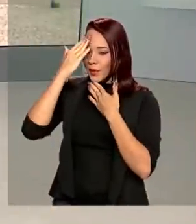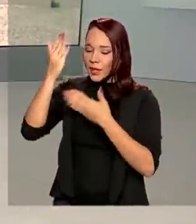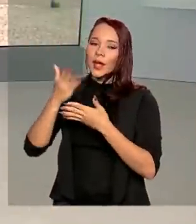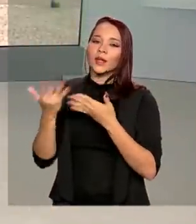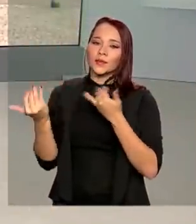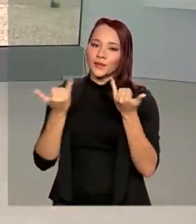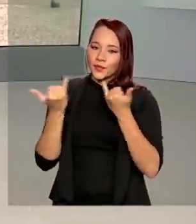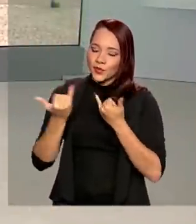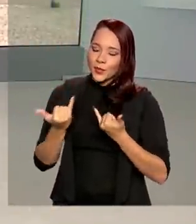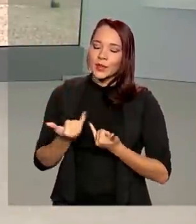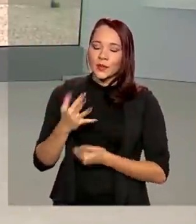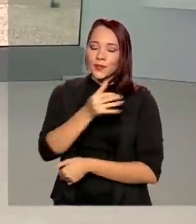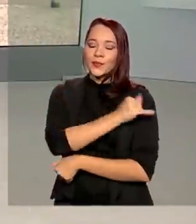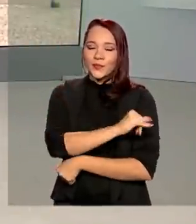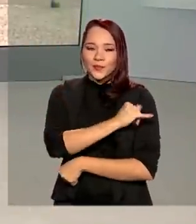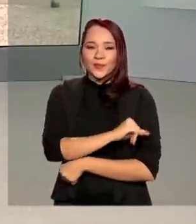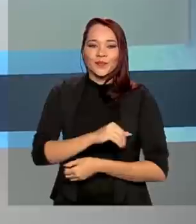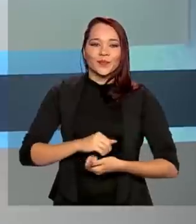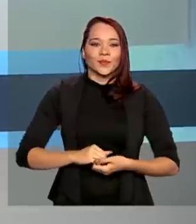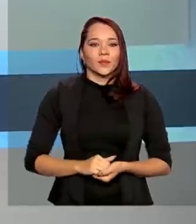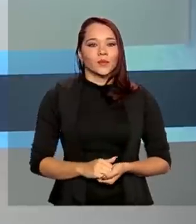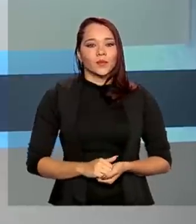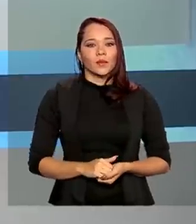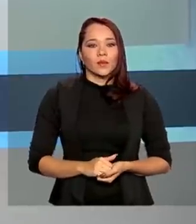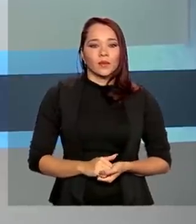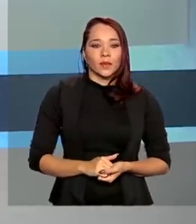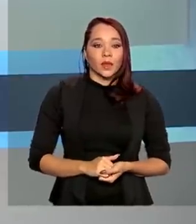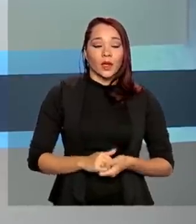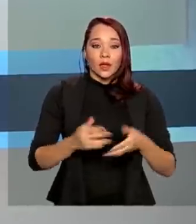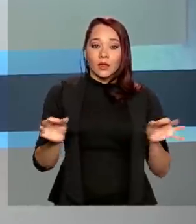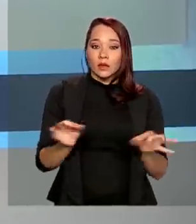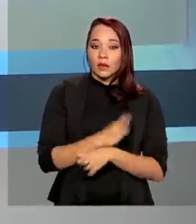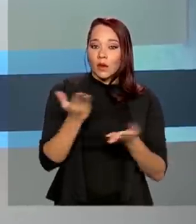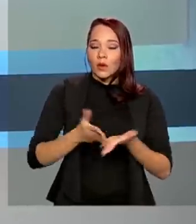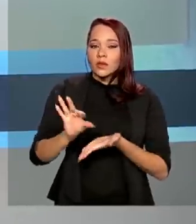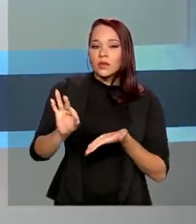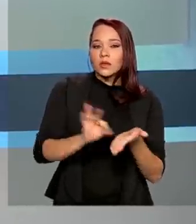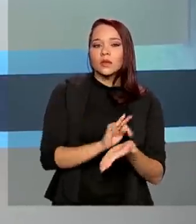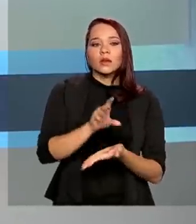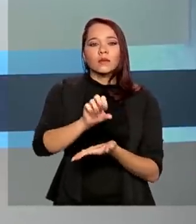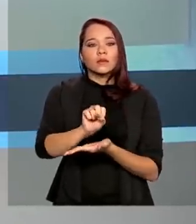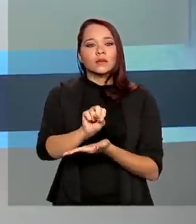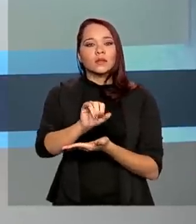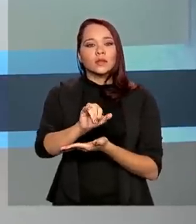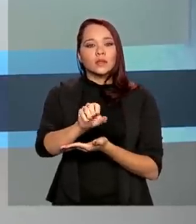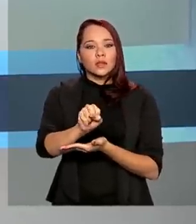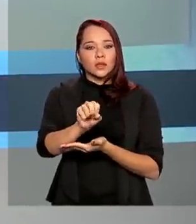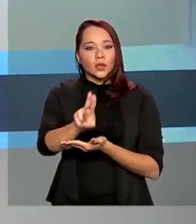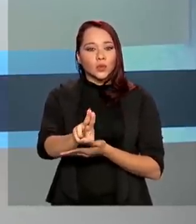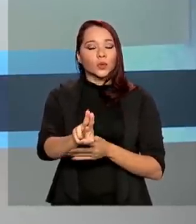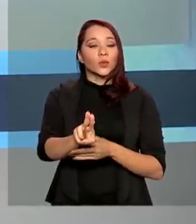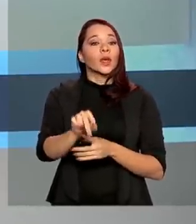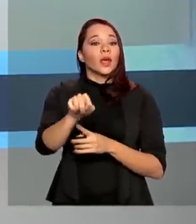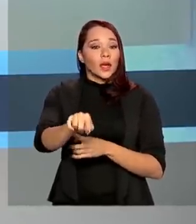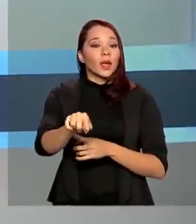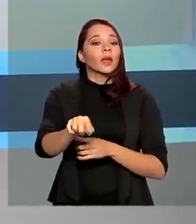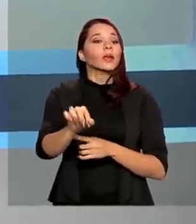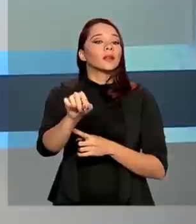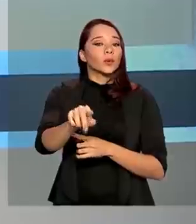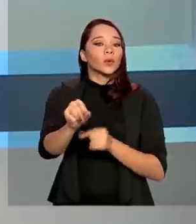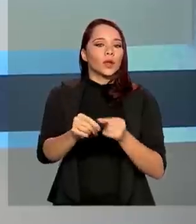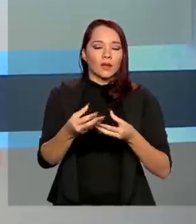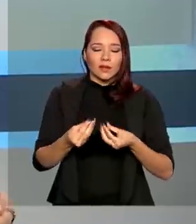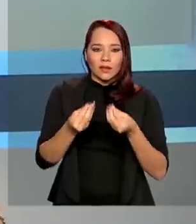pelas informações direto do Rio de Janeiro, Maurício. Terminam hoje as inscrições para o Sistema de Seleção Unificada. O SISU